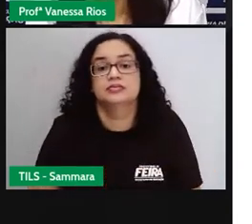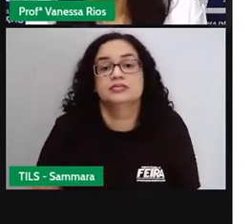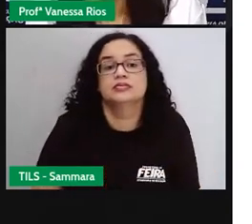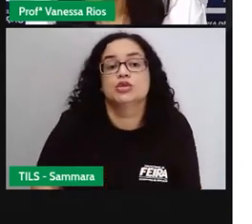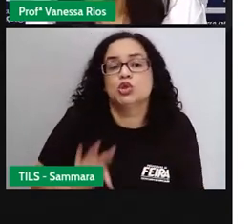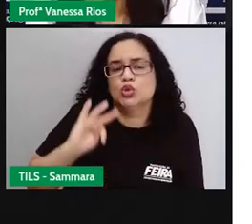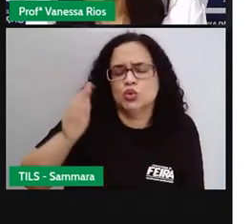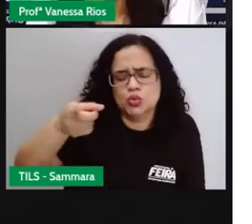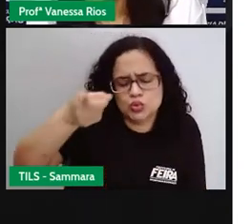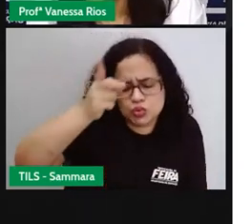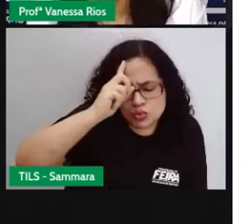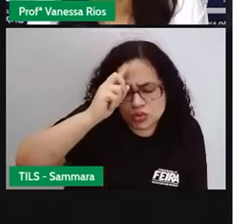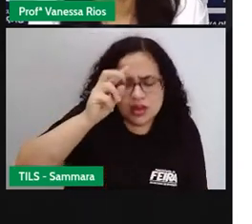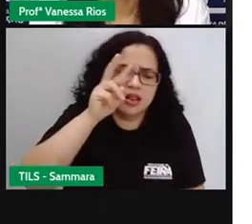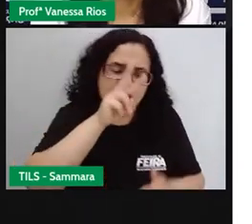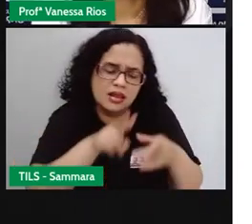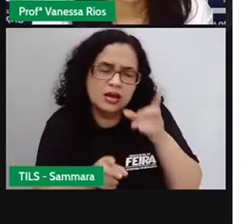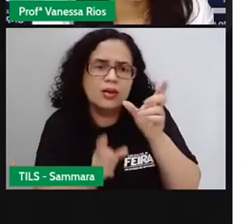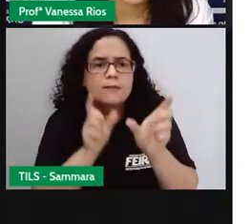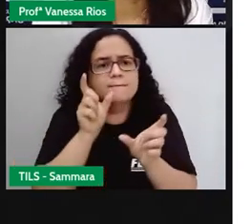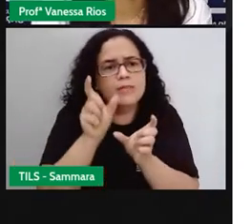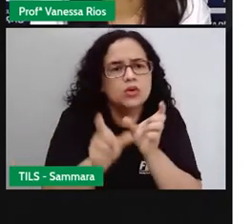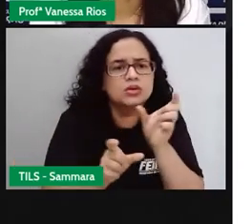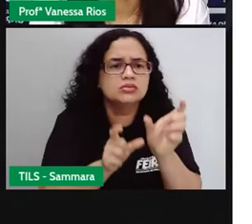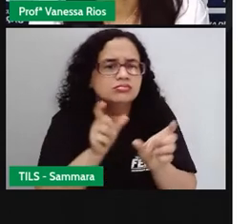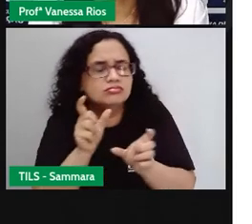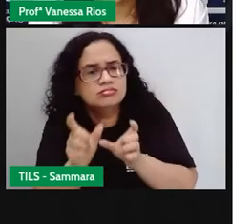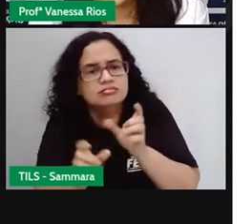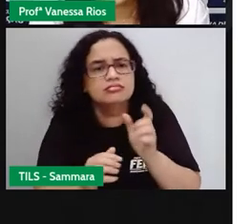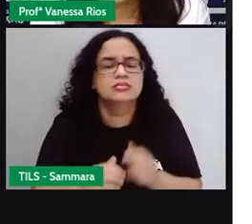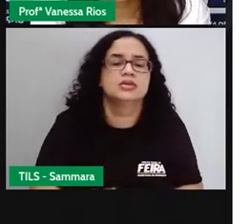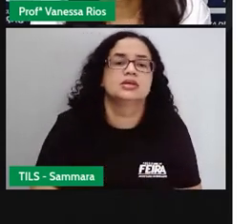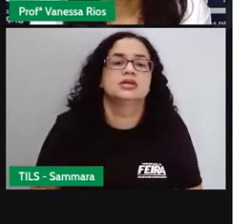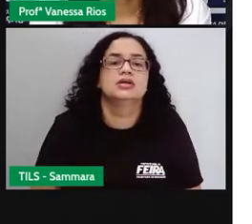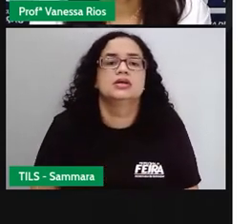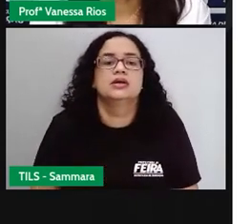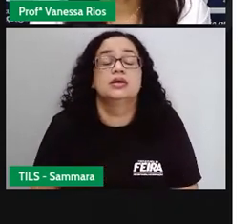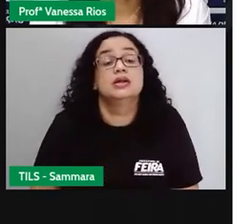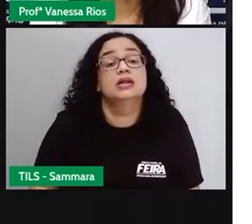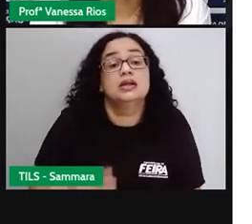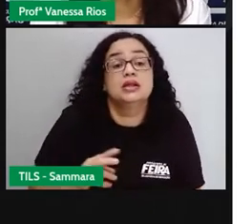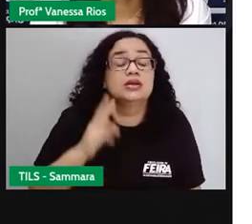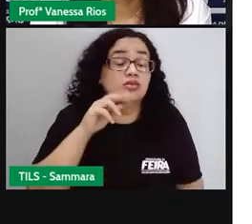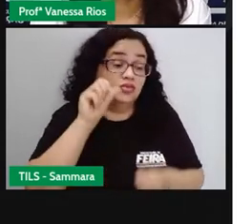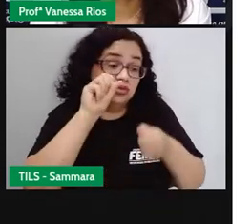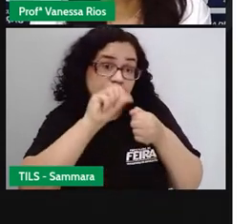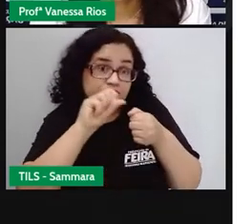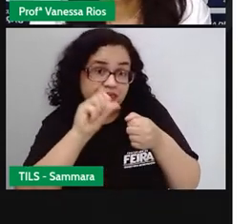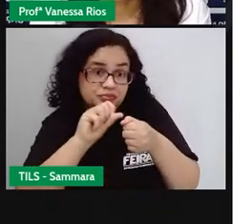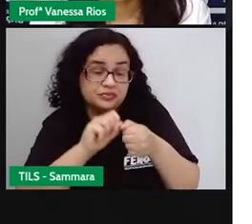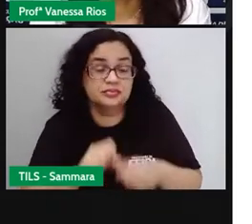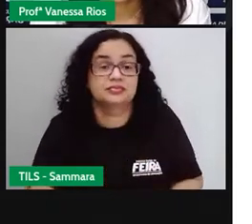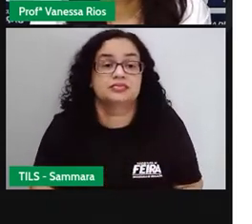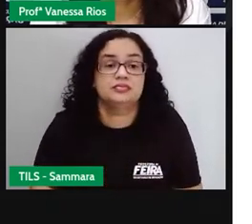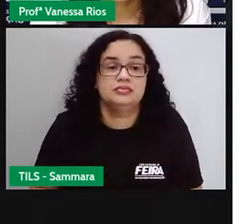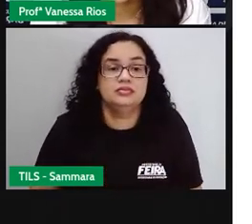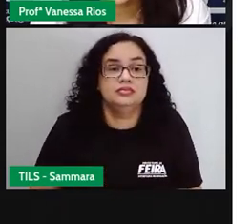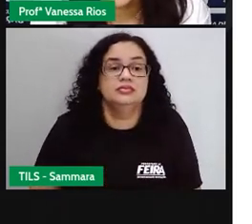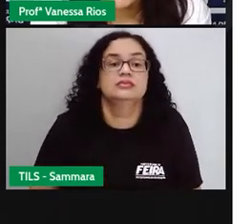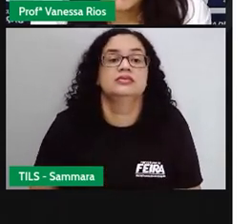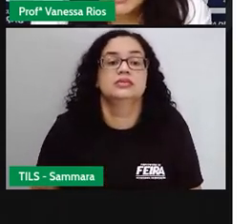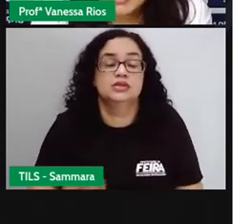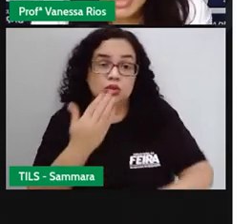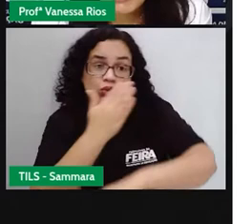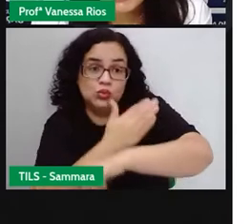aí todos os dias, ler um pouquinho, né? Ler uma página, ler um parágrafo e vai fazendo com que isso se torne algo